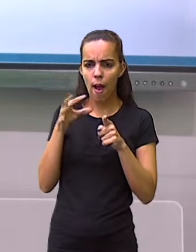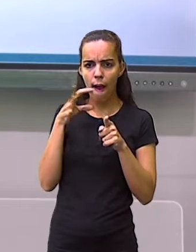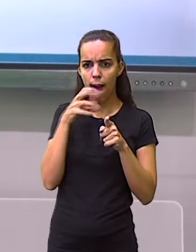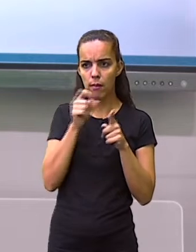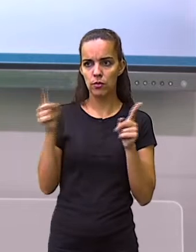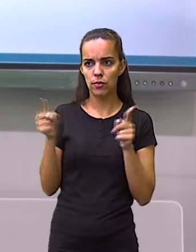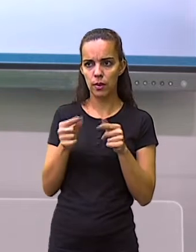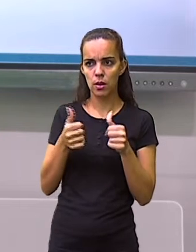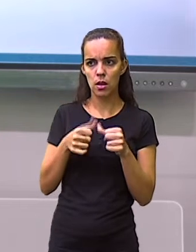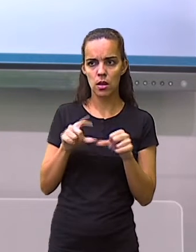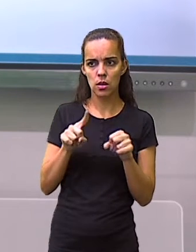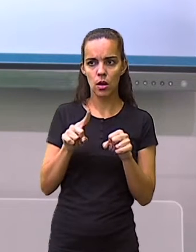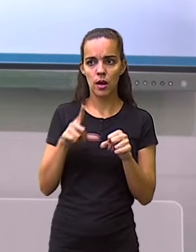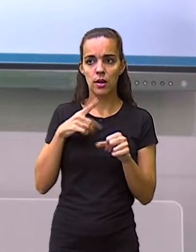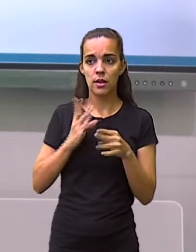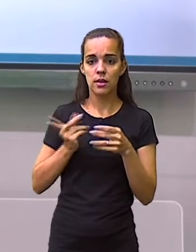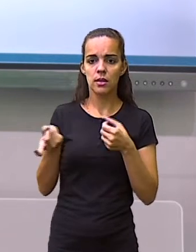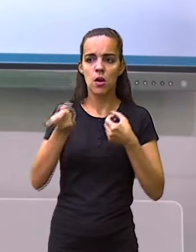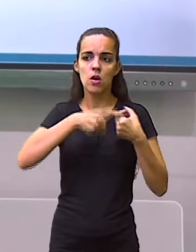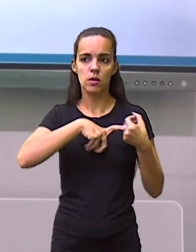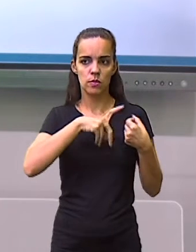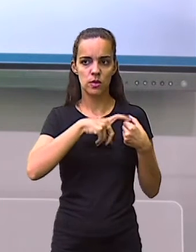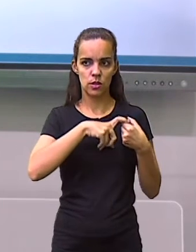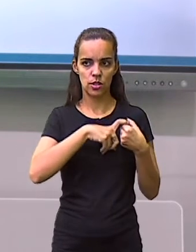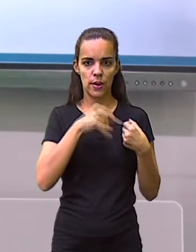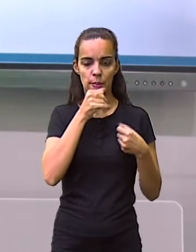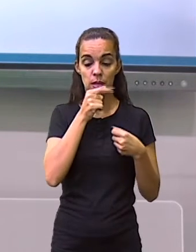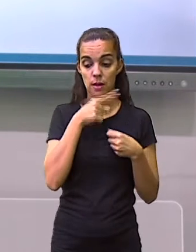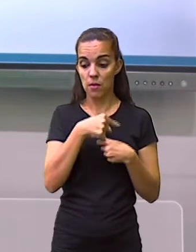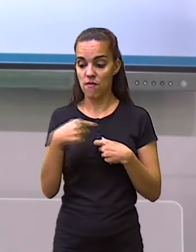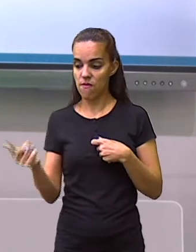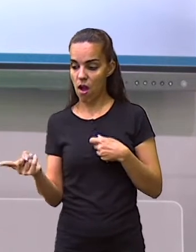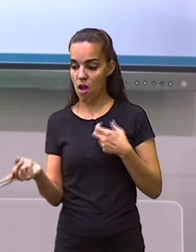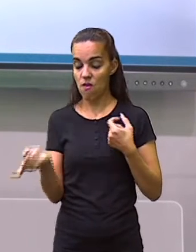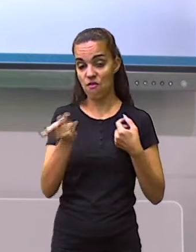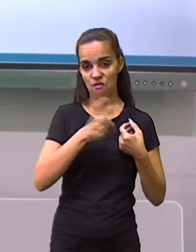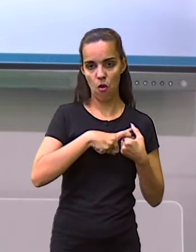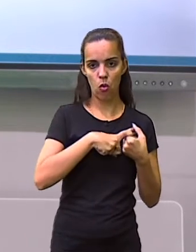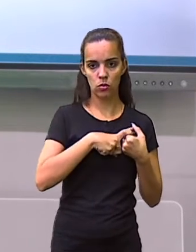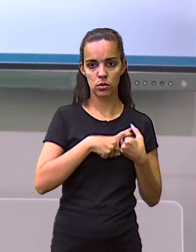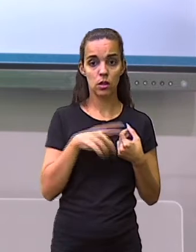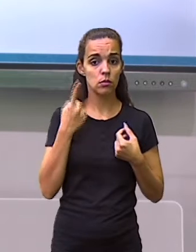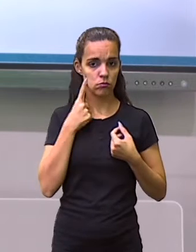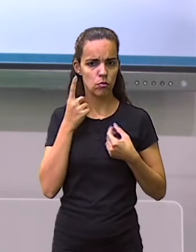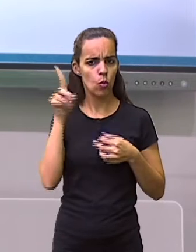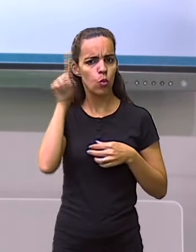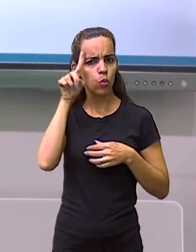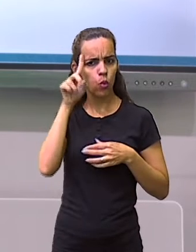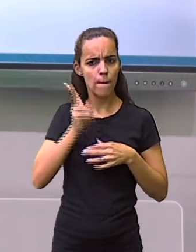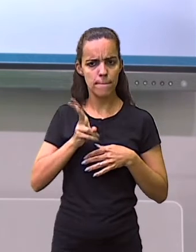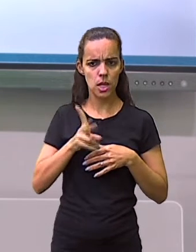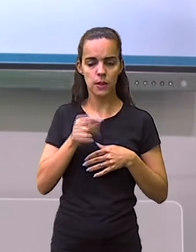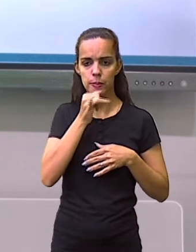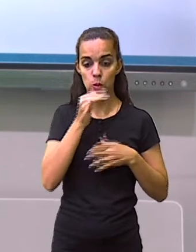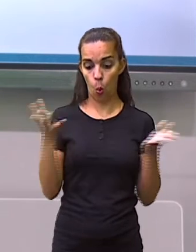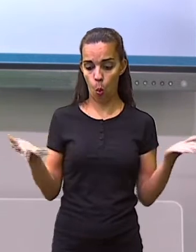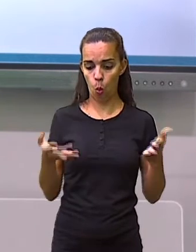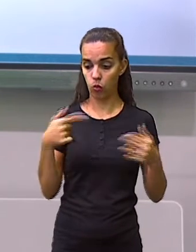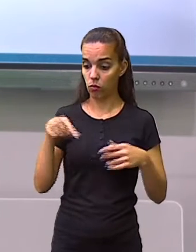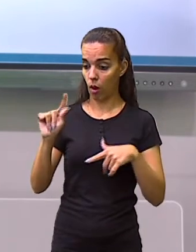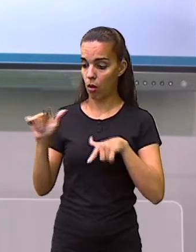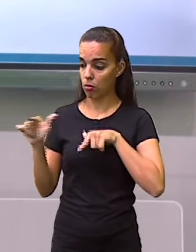quando o migrante, ele retorna no mesmo dia para a sua residência. Esse tipo de migração,